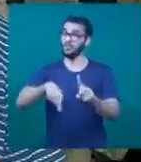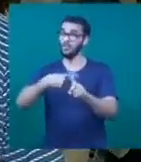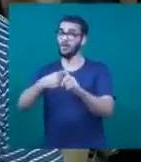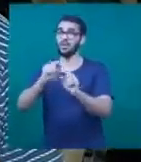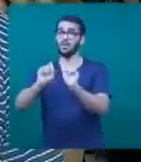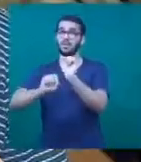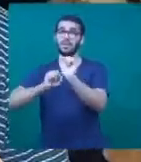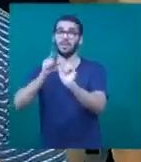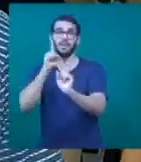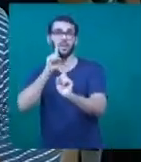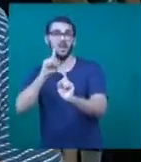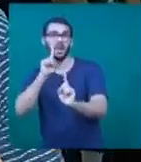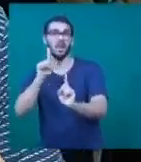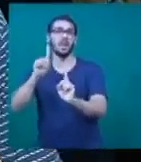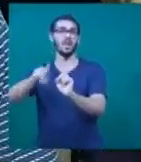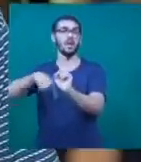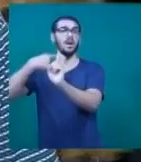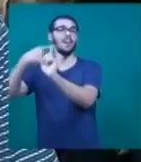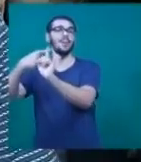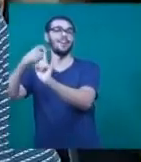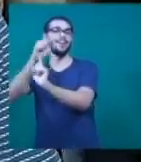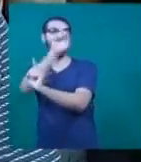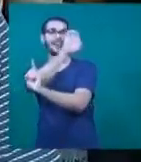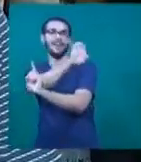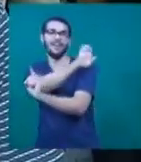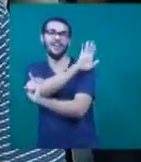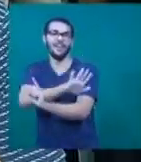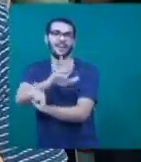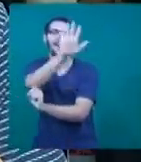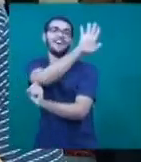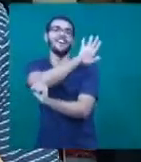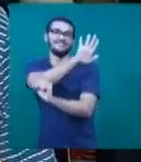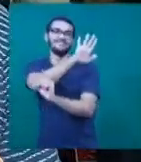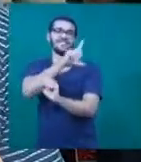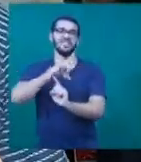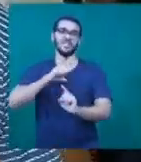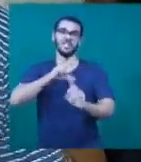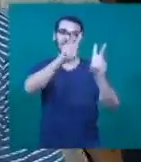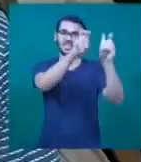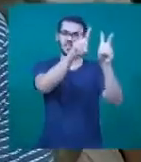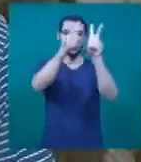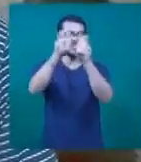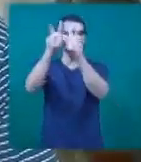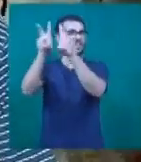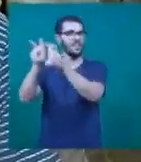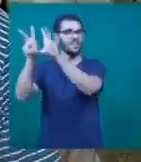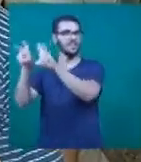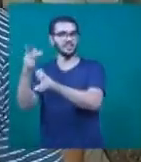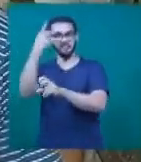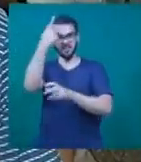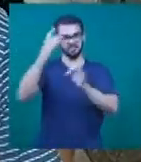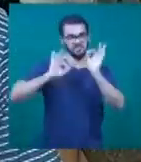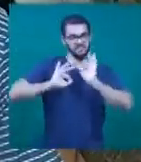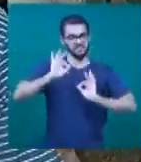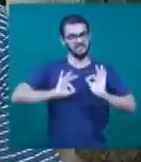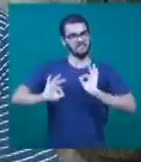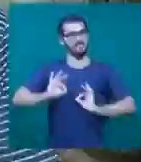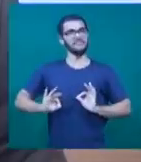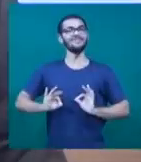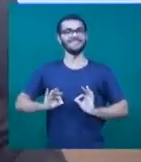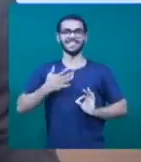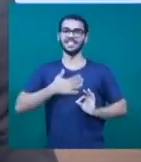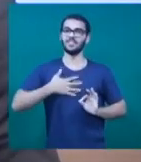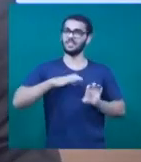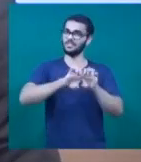países do mundo, né, igual os Estados Unidos, Europa, né, com esses outros temas que o pessoal também vem aqui, às vezes, fantasiado, né, e acaba curtindo o